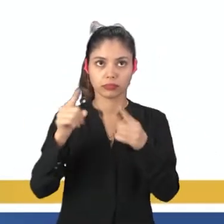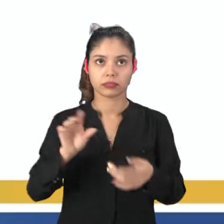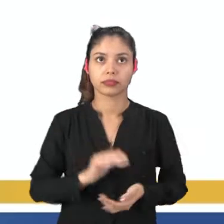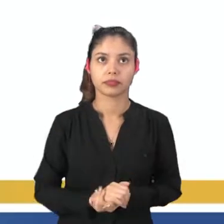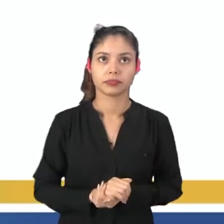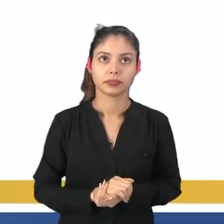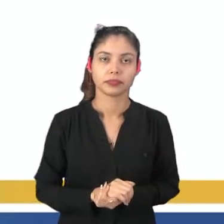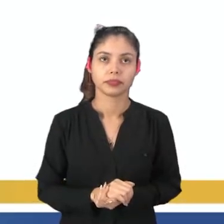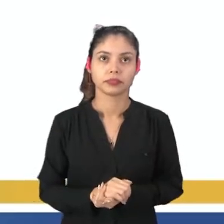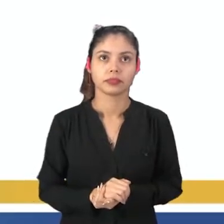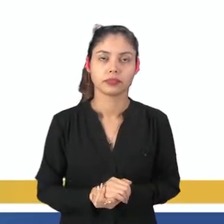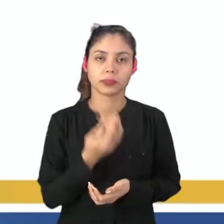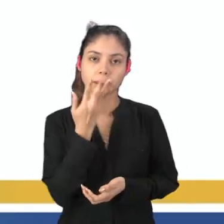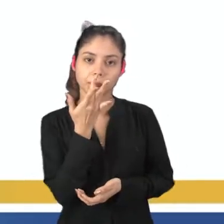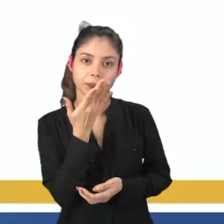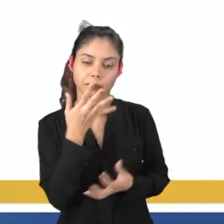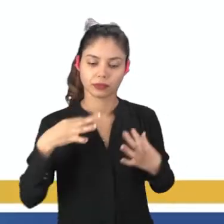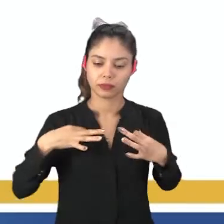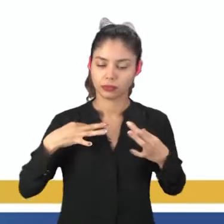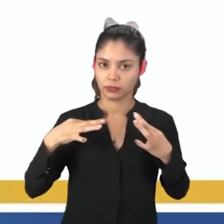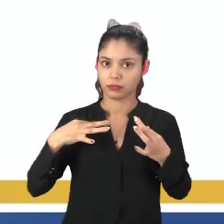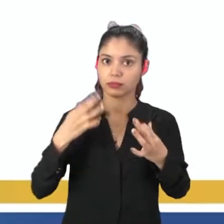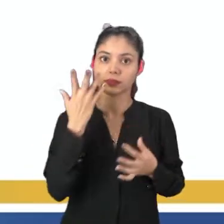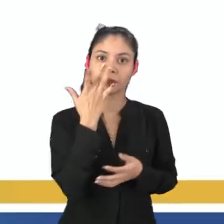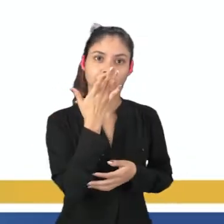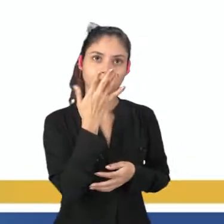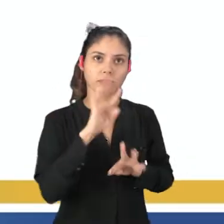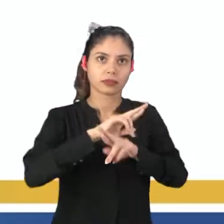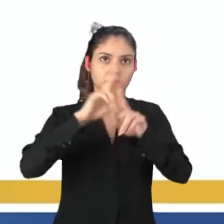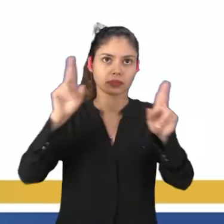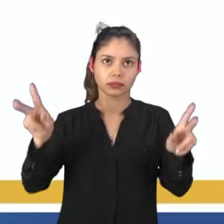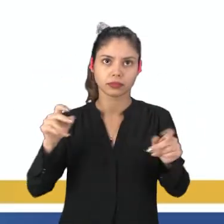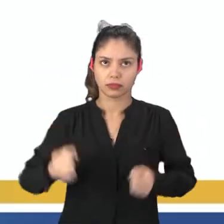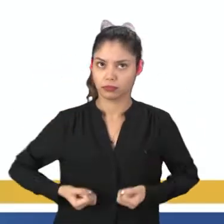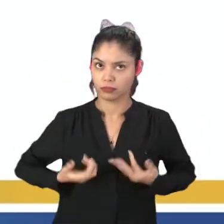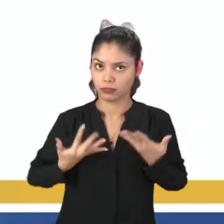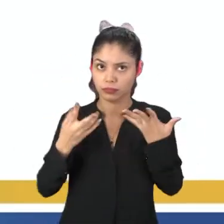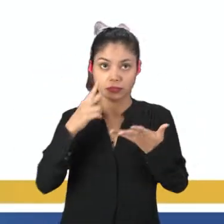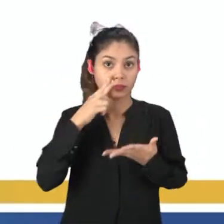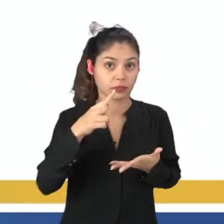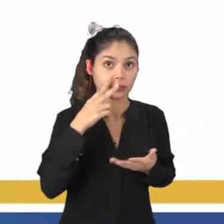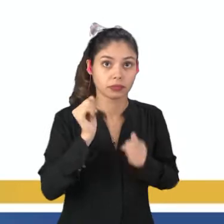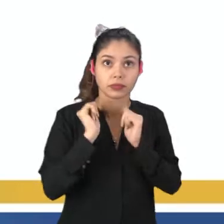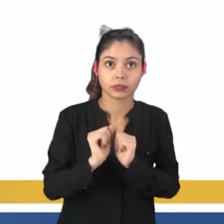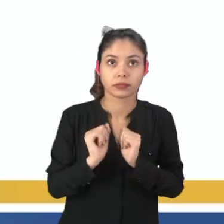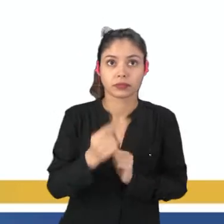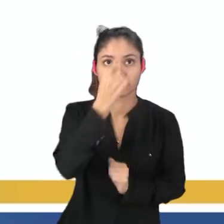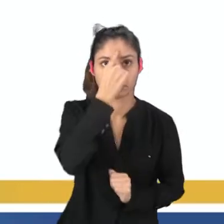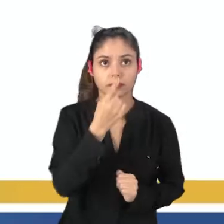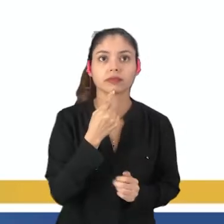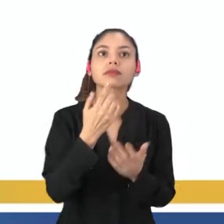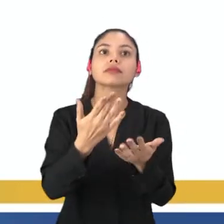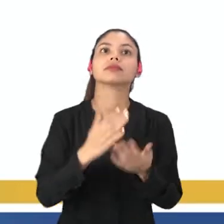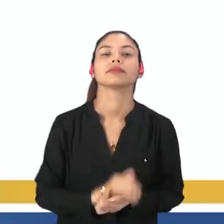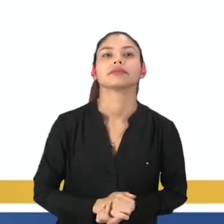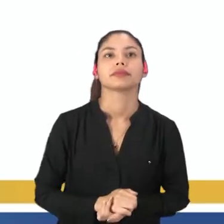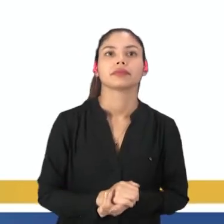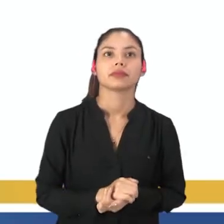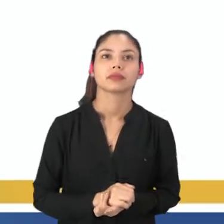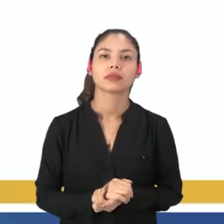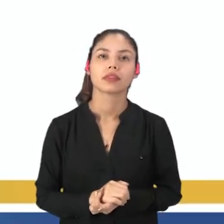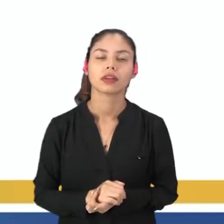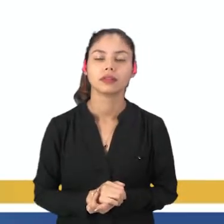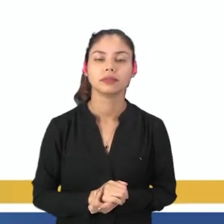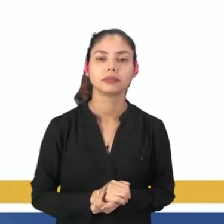música, figurinos coloridos e extravagantes, como vocês podem ver aí nessa imagem que tá mostrando pra